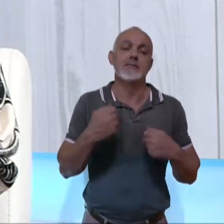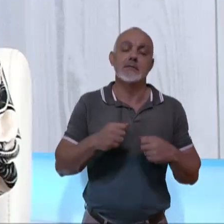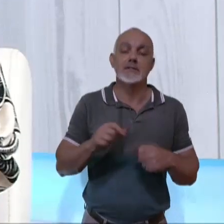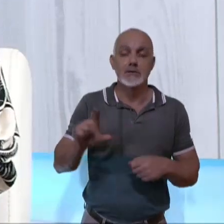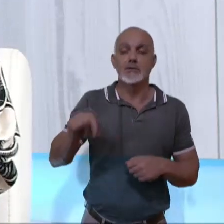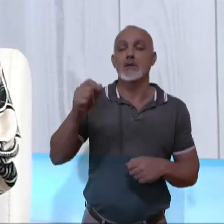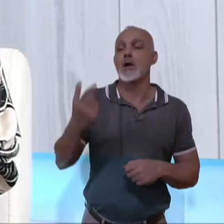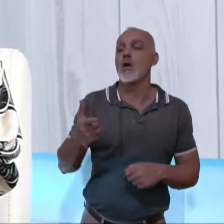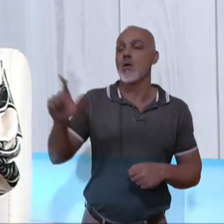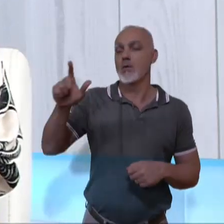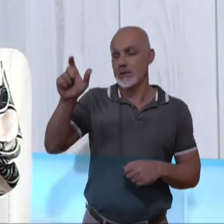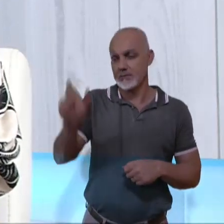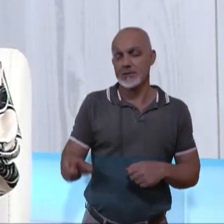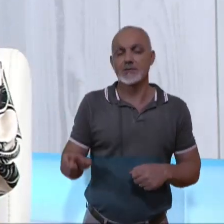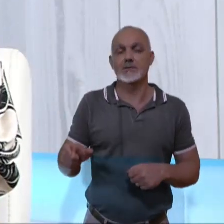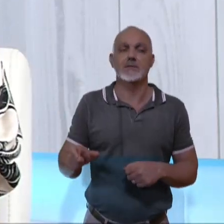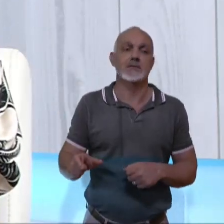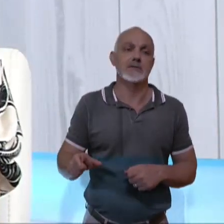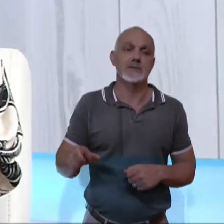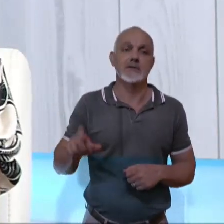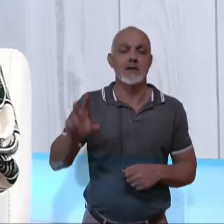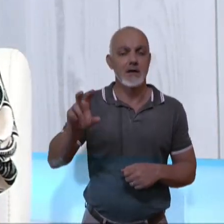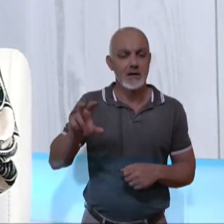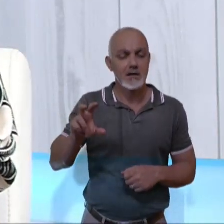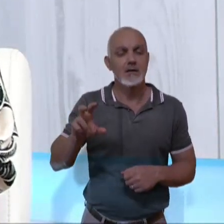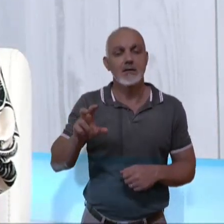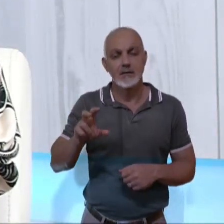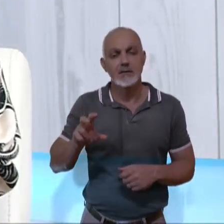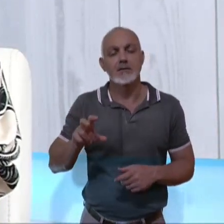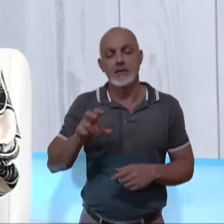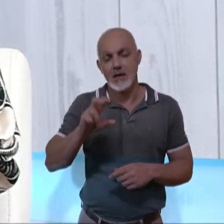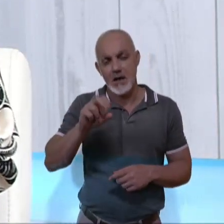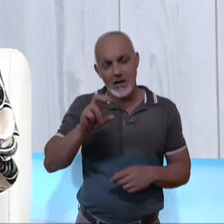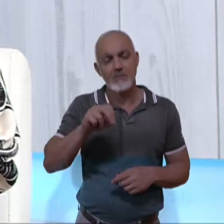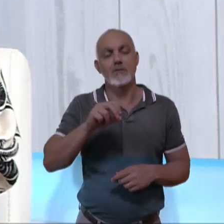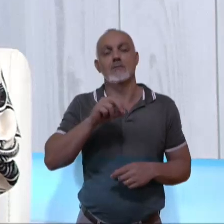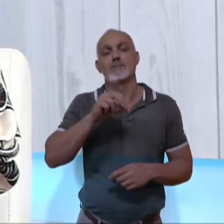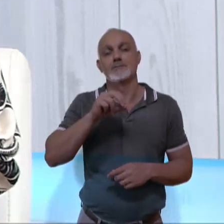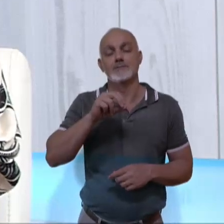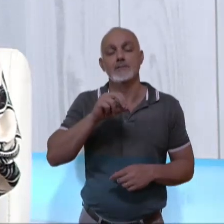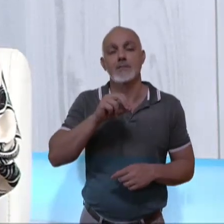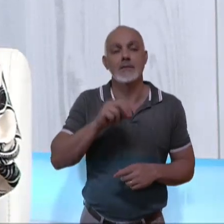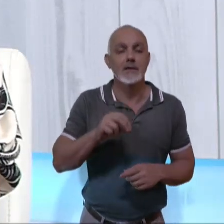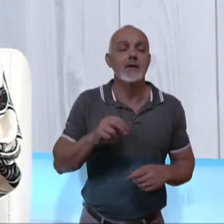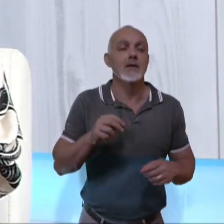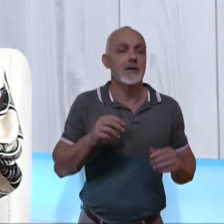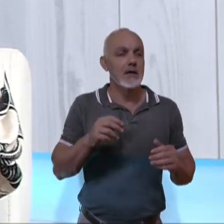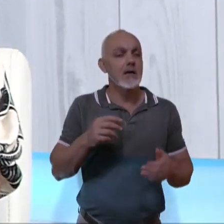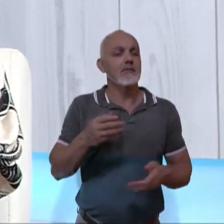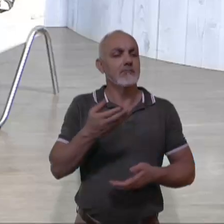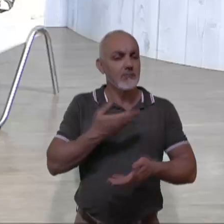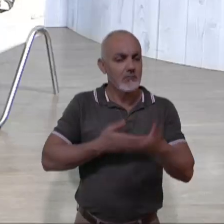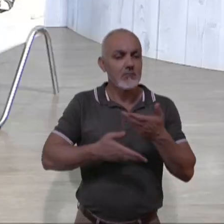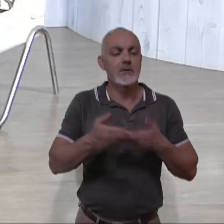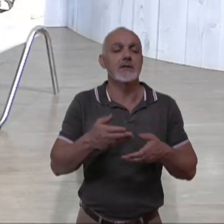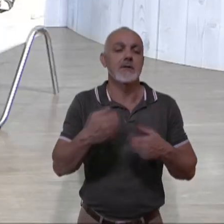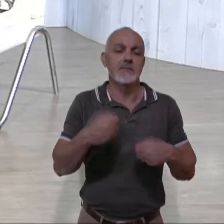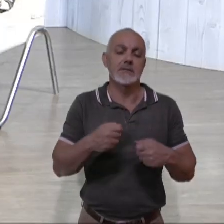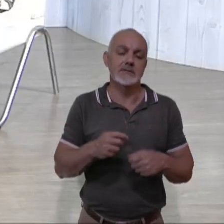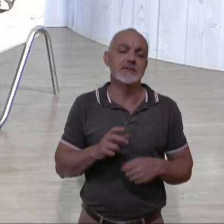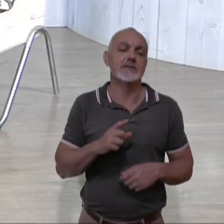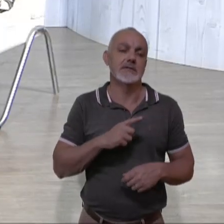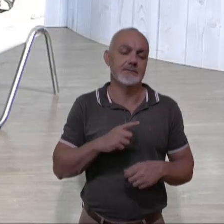terceiro pra ser avós. Do contato. Porque a guarda compartilhada tem que funcionar. E você observa que tem